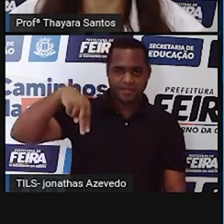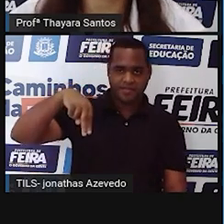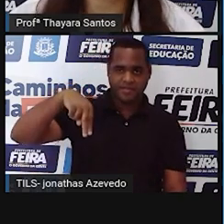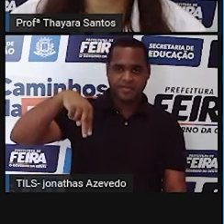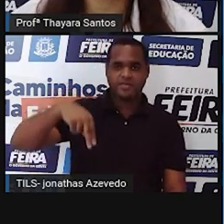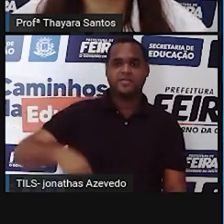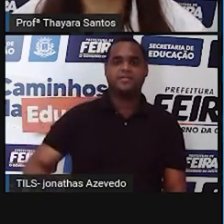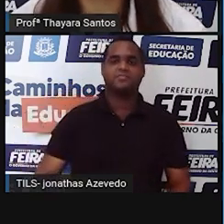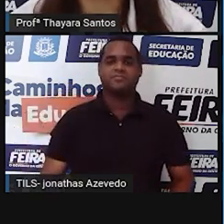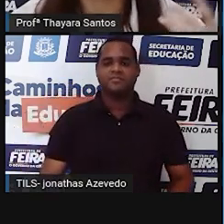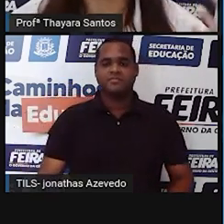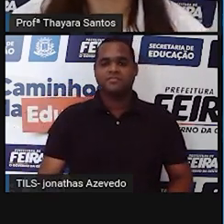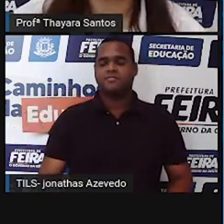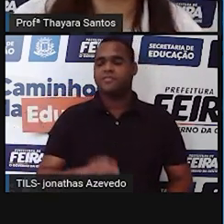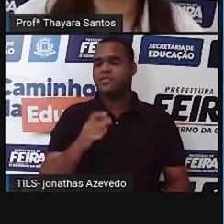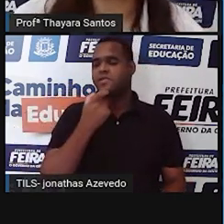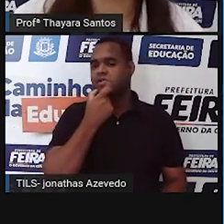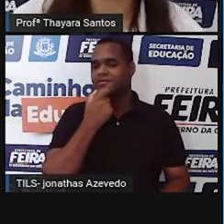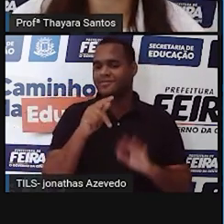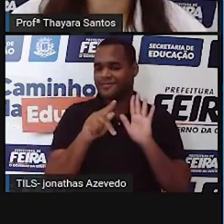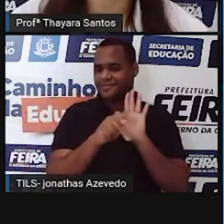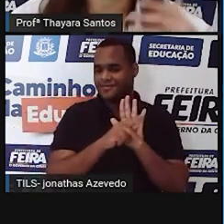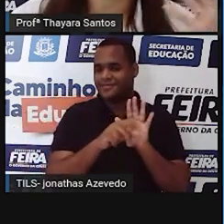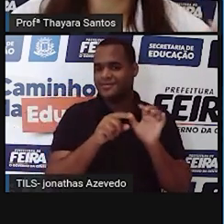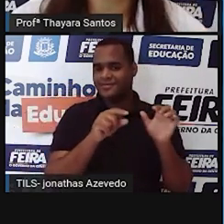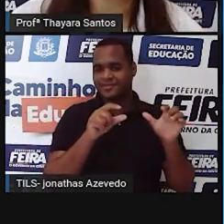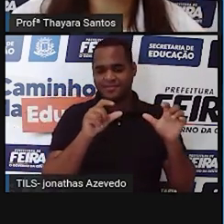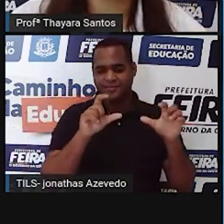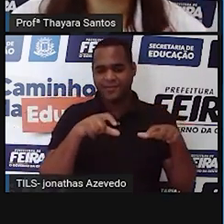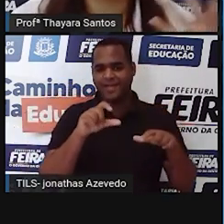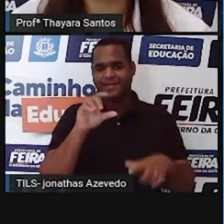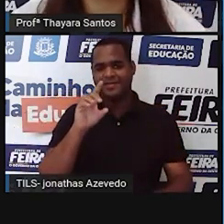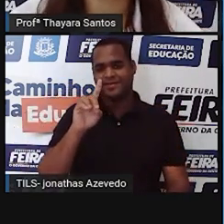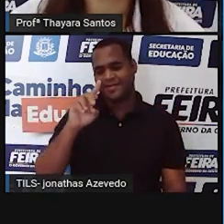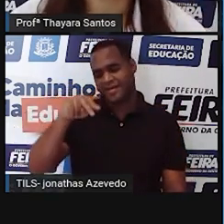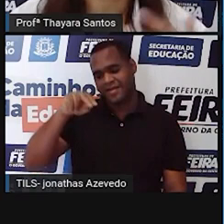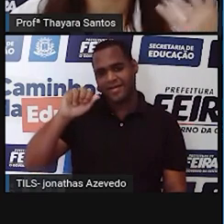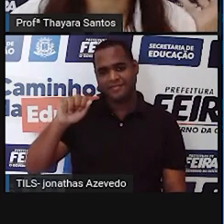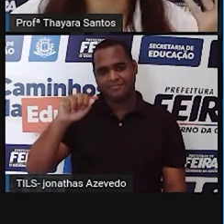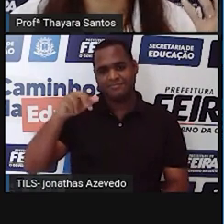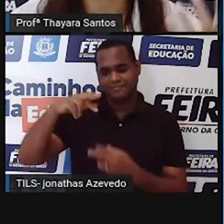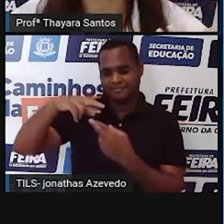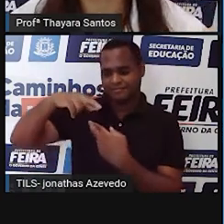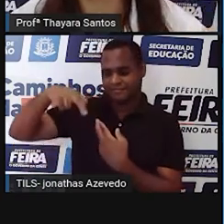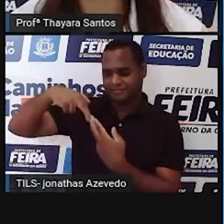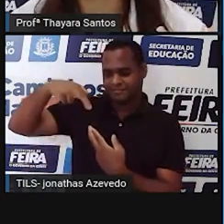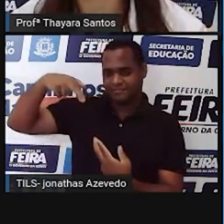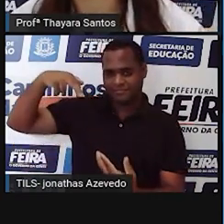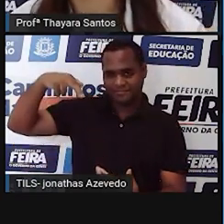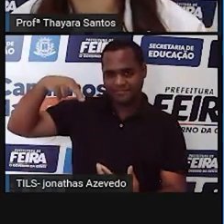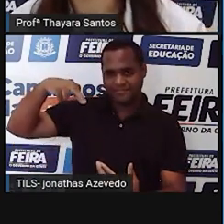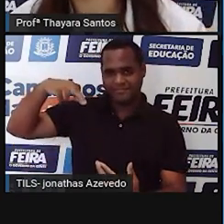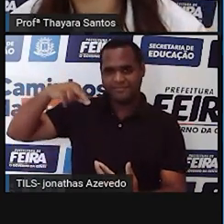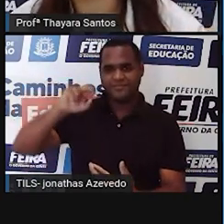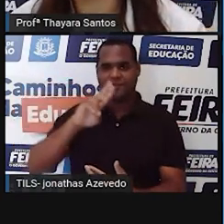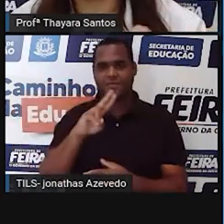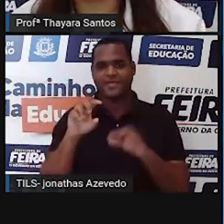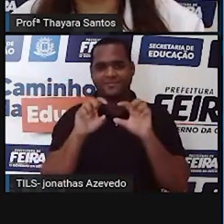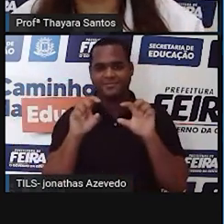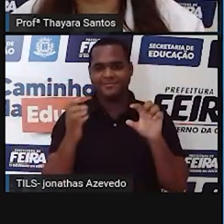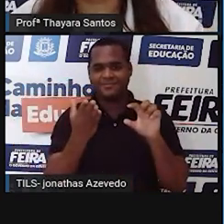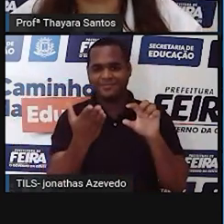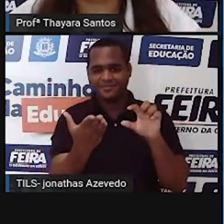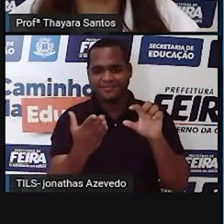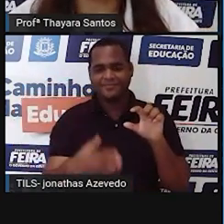ADN, mas lá veio do inglês esse termo. Então, fica desoxirribonucleico